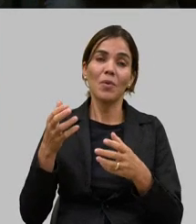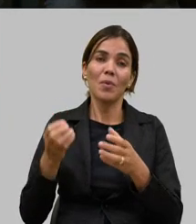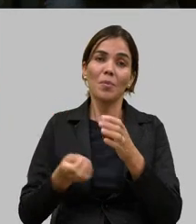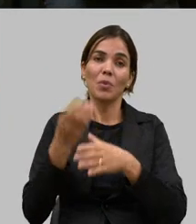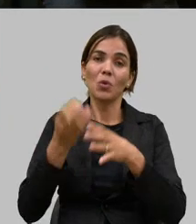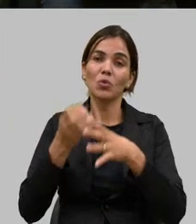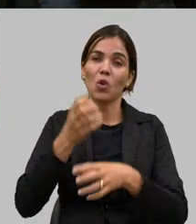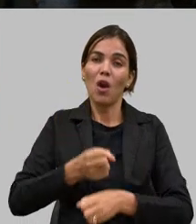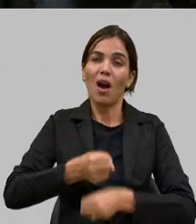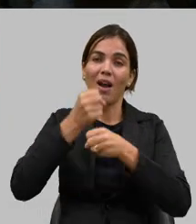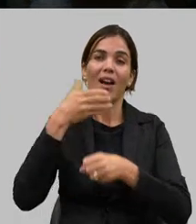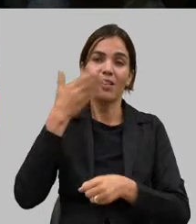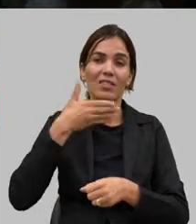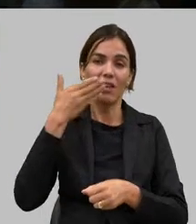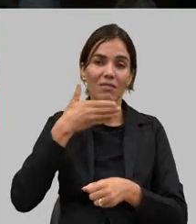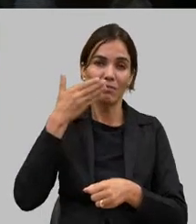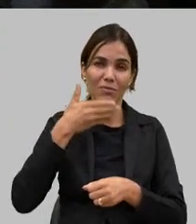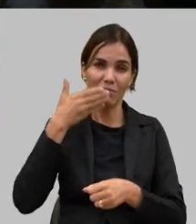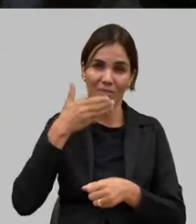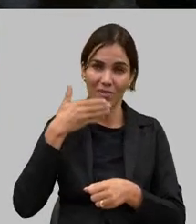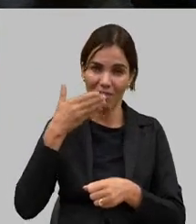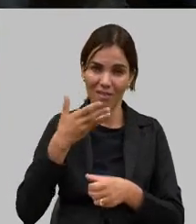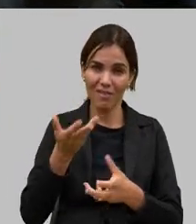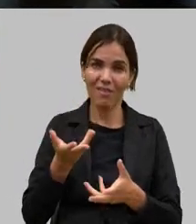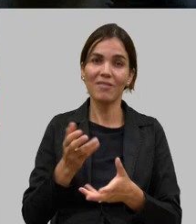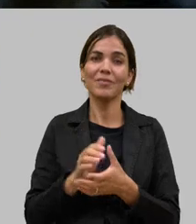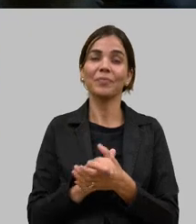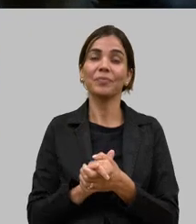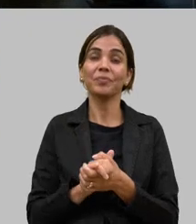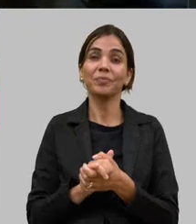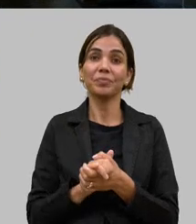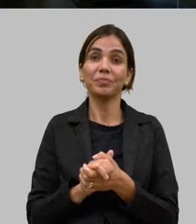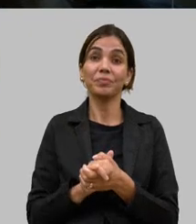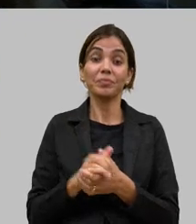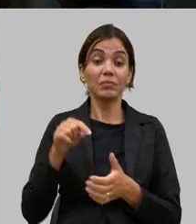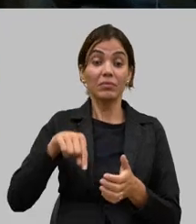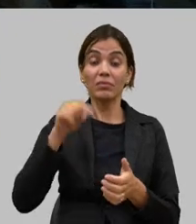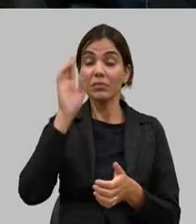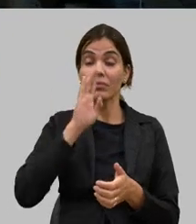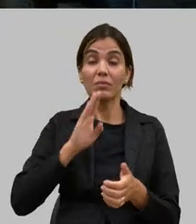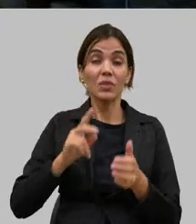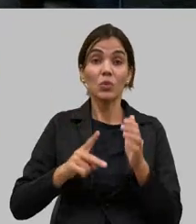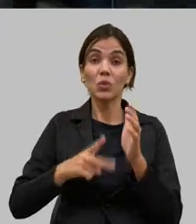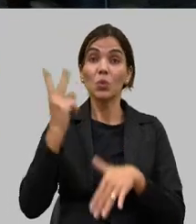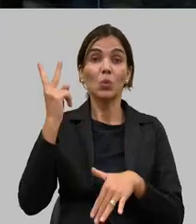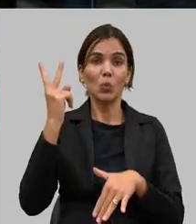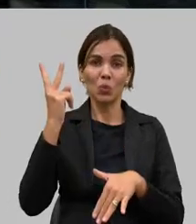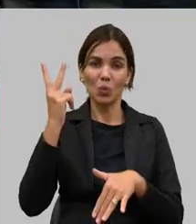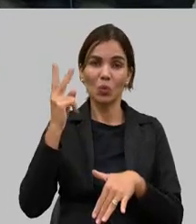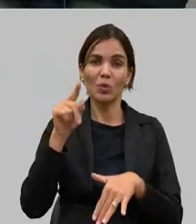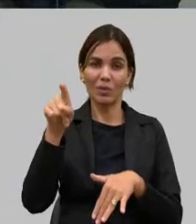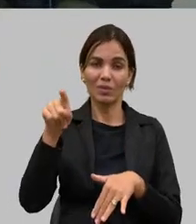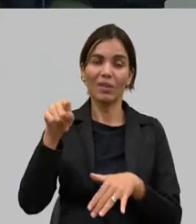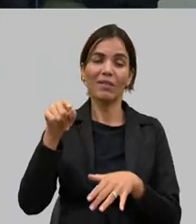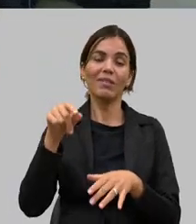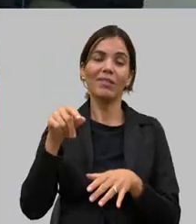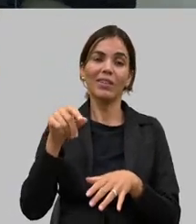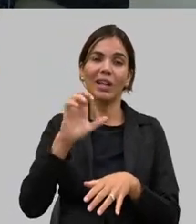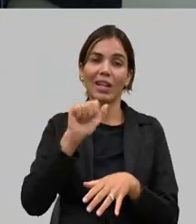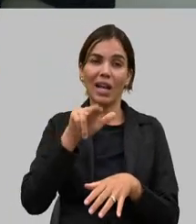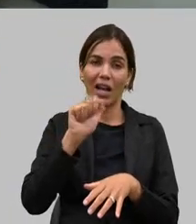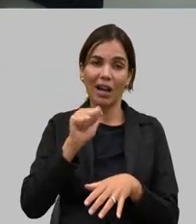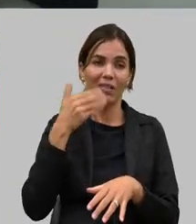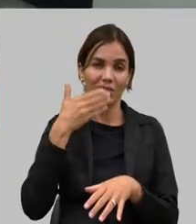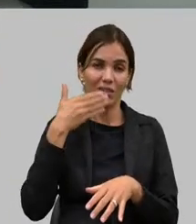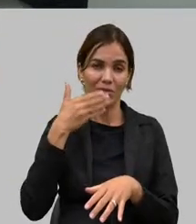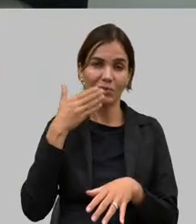cana do Brasil mas esse programa realmente tem uma visibilidade muito grande porque é um selo é trabalho feito